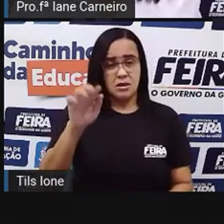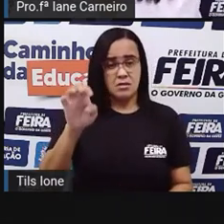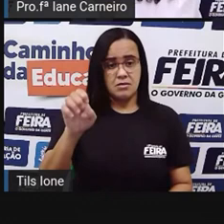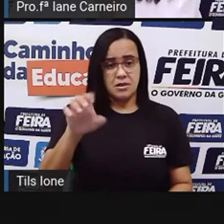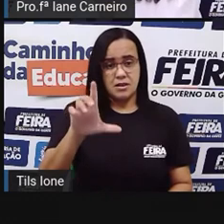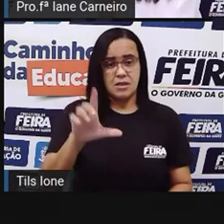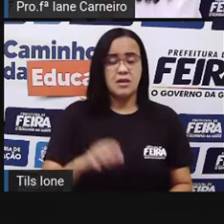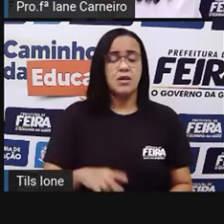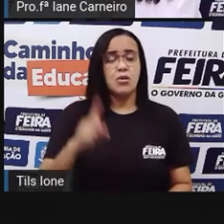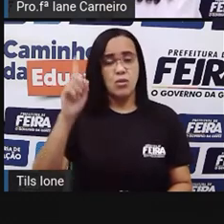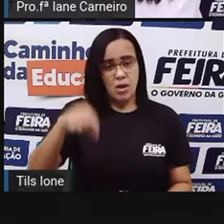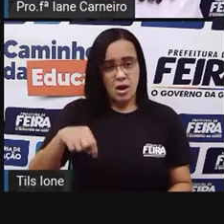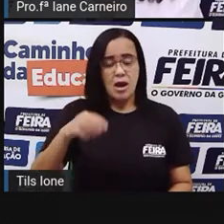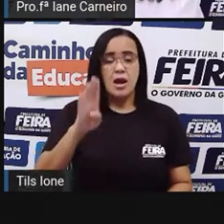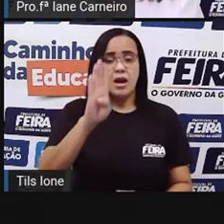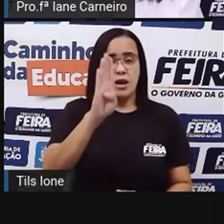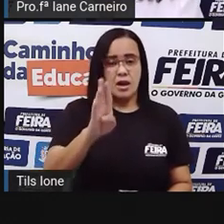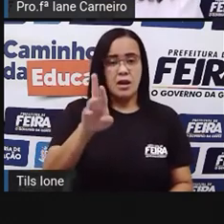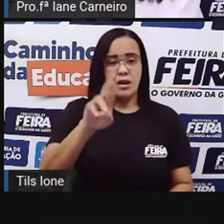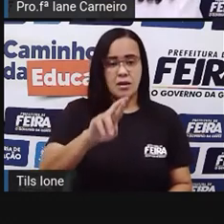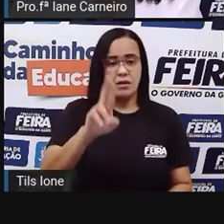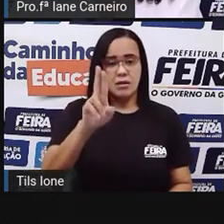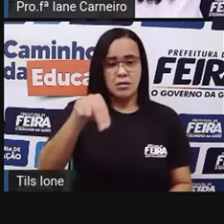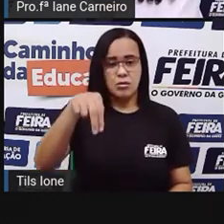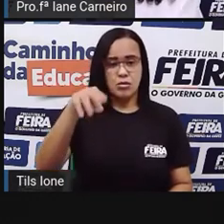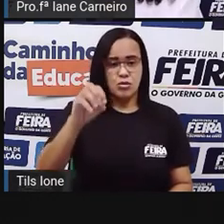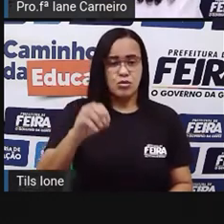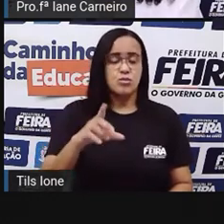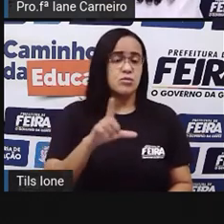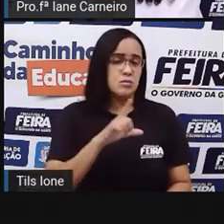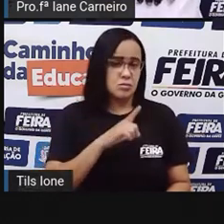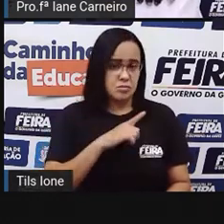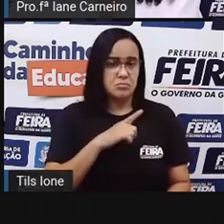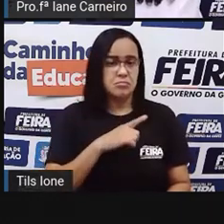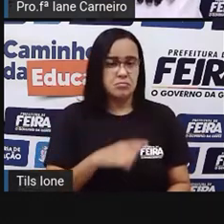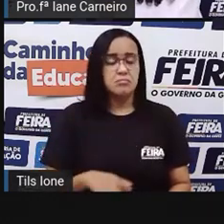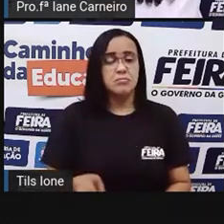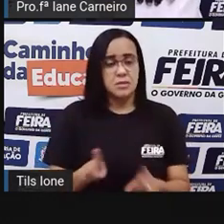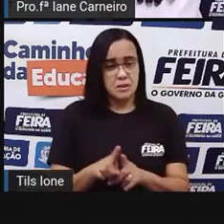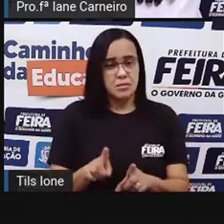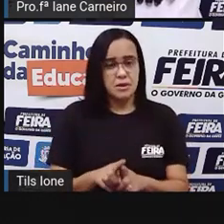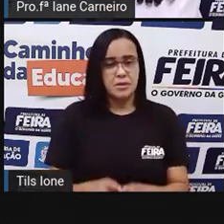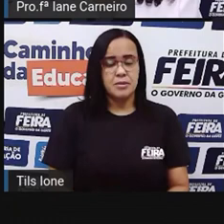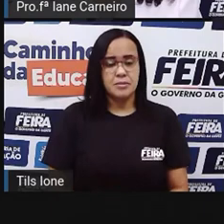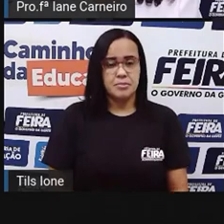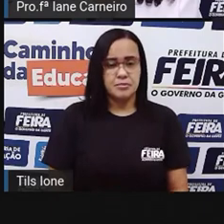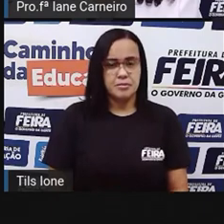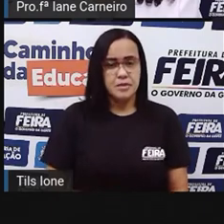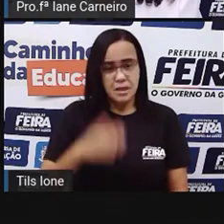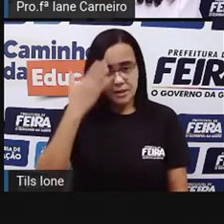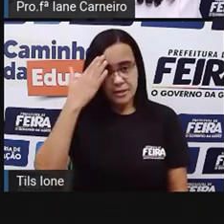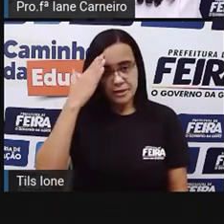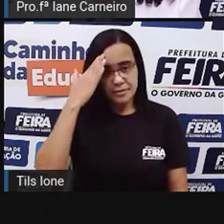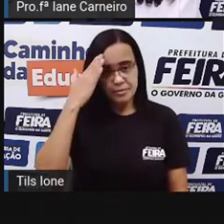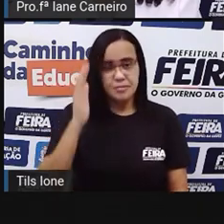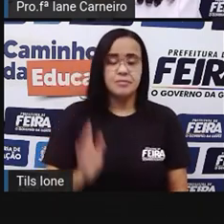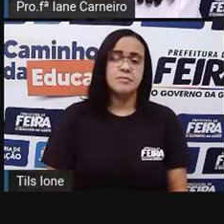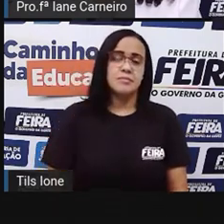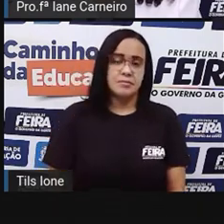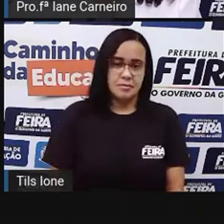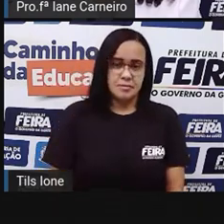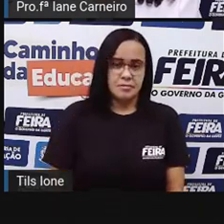também. Deu para entender? Então, aqui, ó, deixa a Pró colocar aqui, uma,